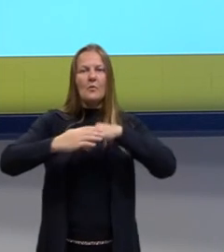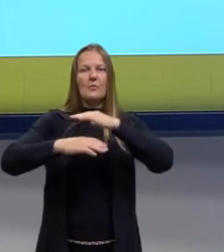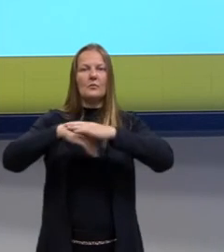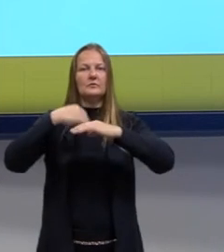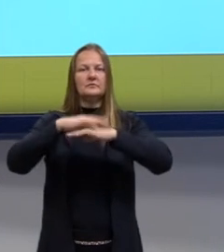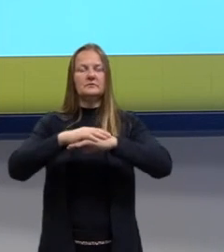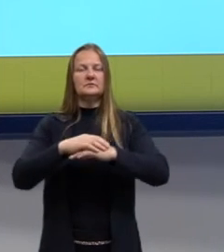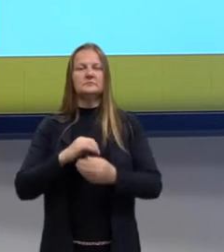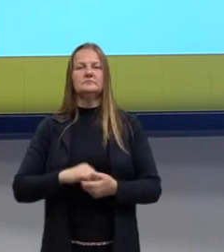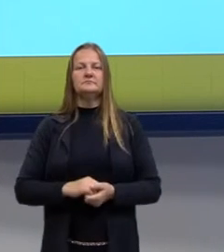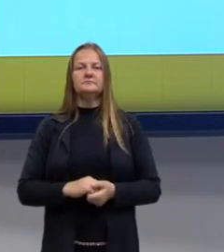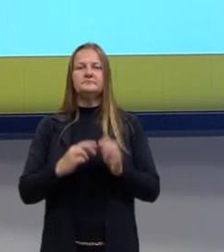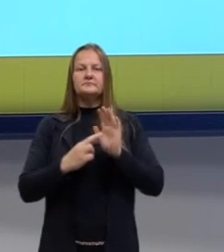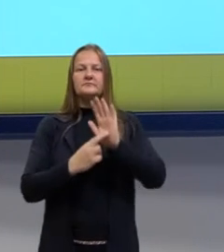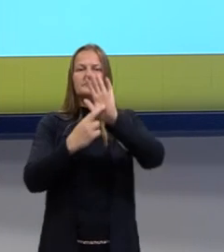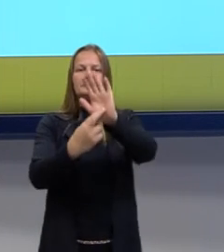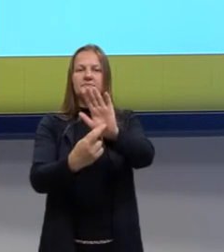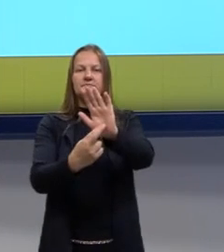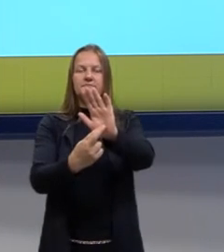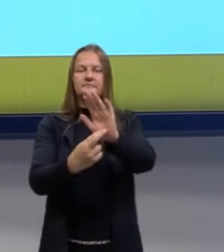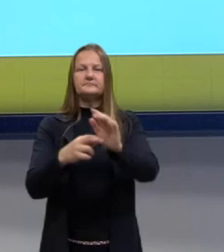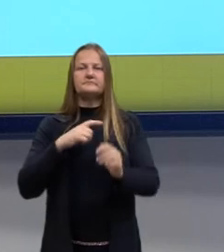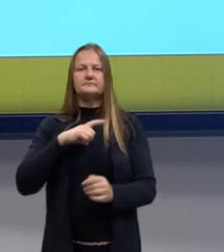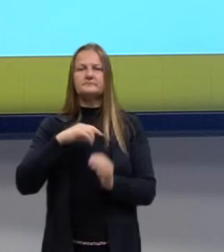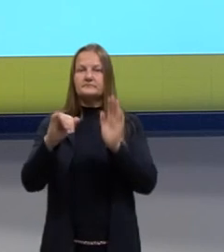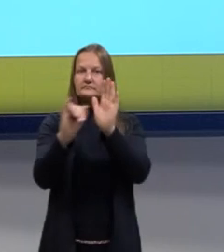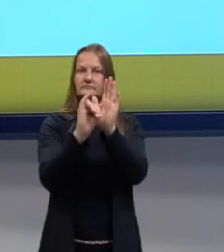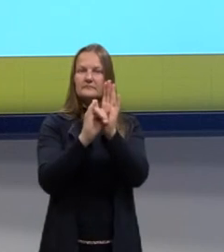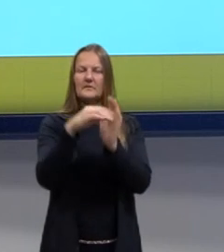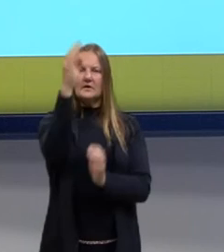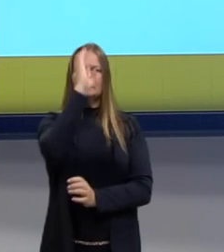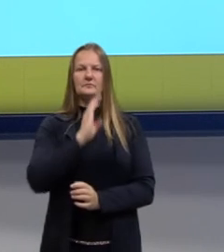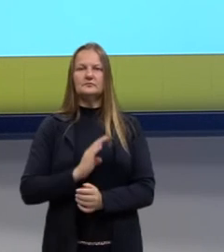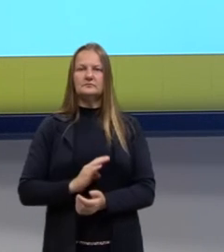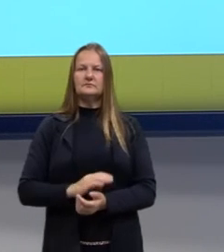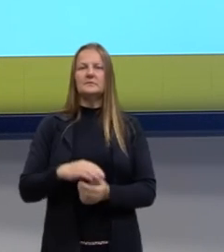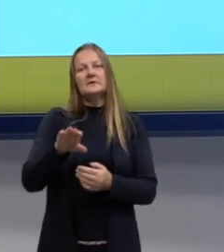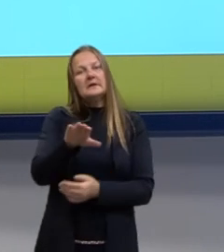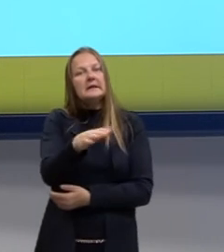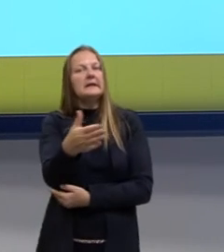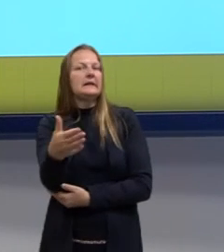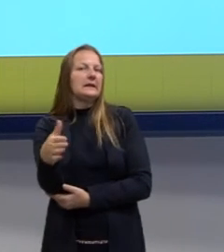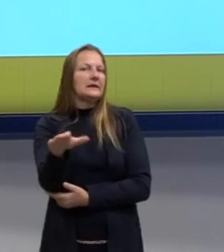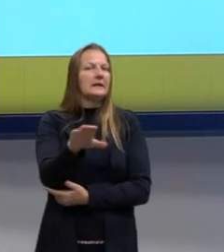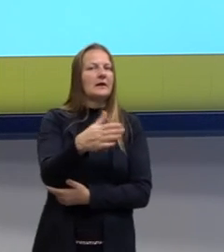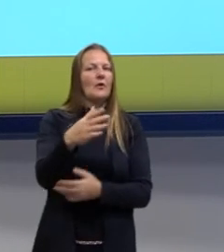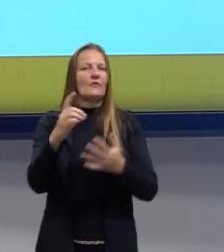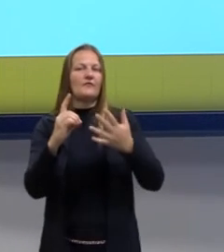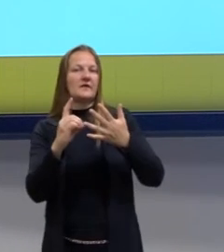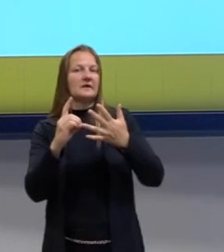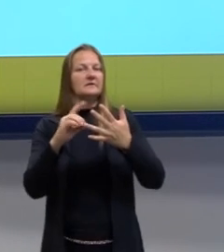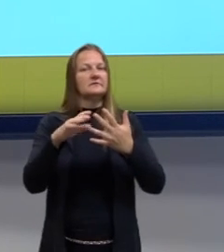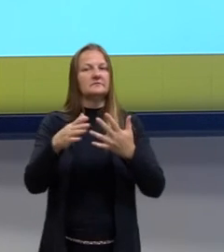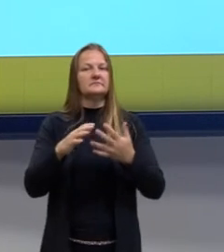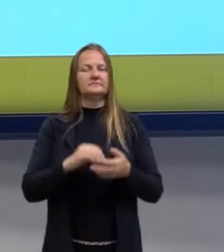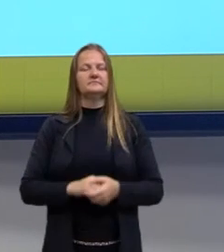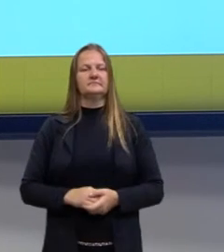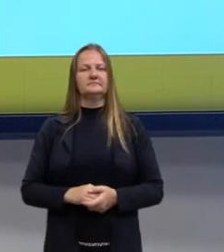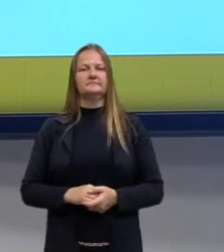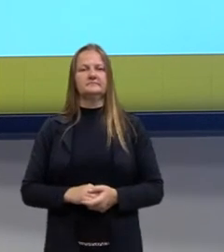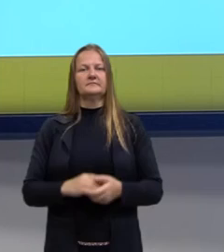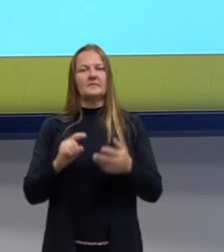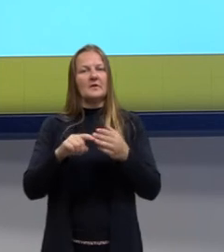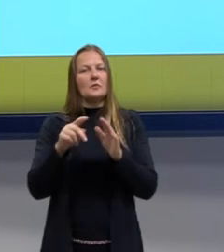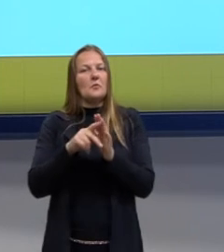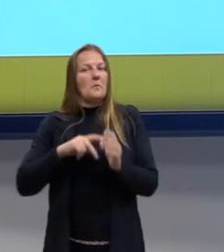a representação da identidade brasileira? Ah, podemos ficar na dúvida com a alternativa D. porque